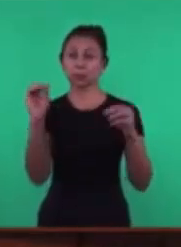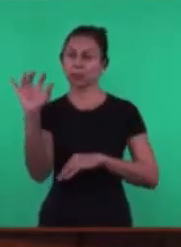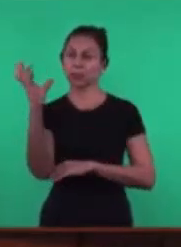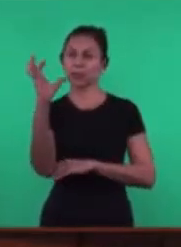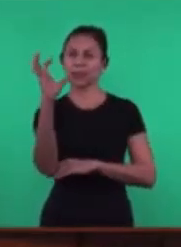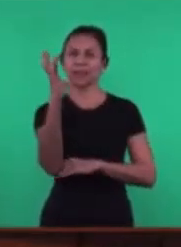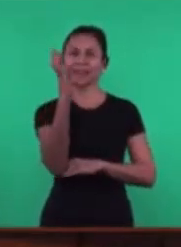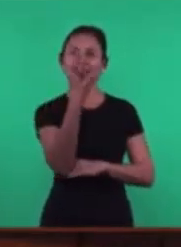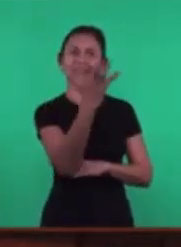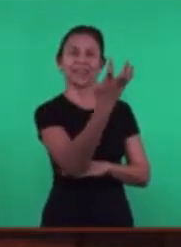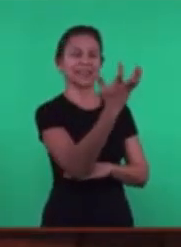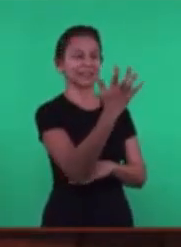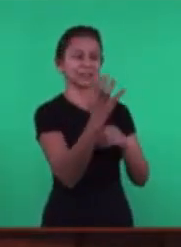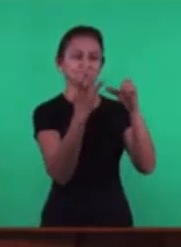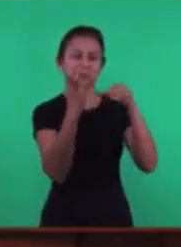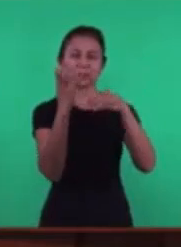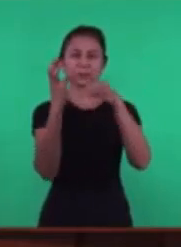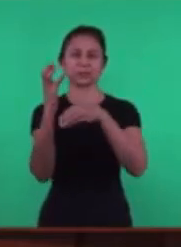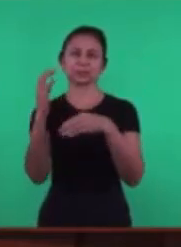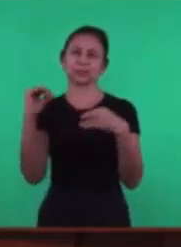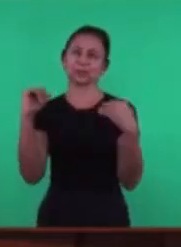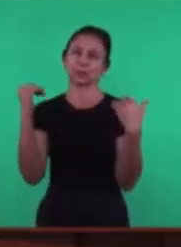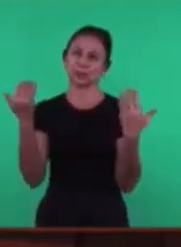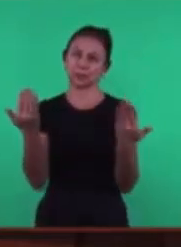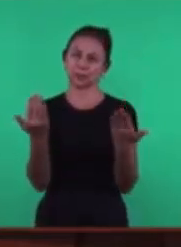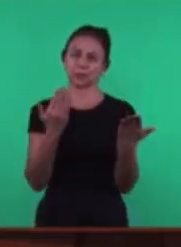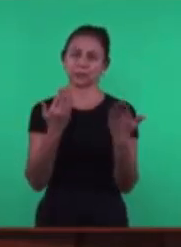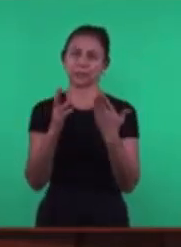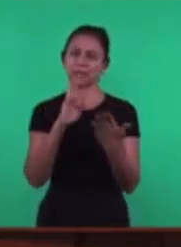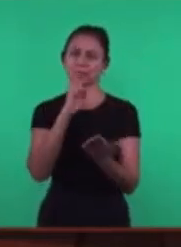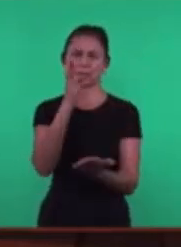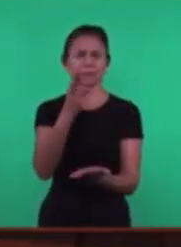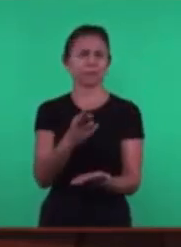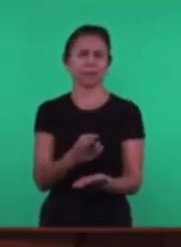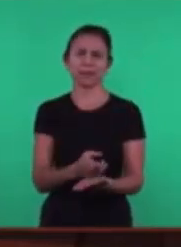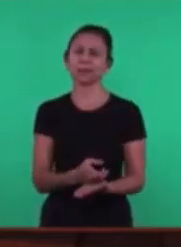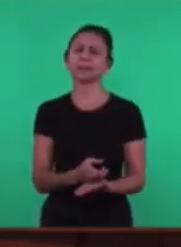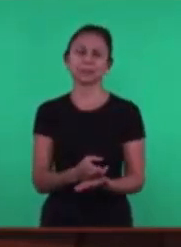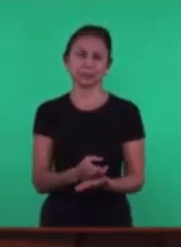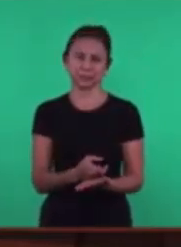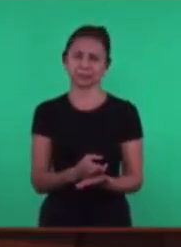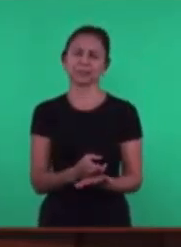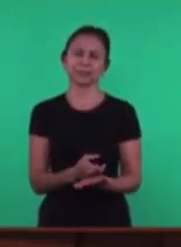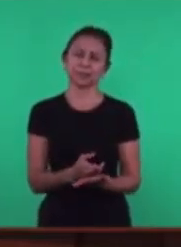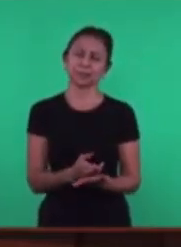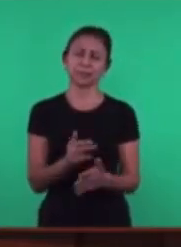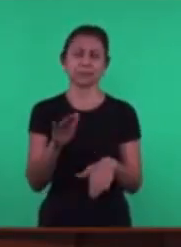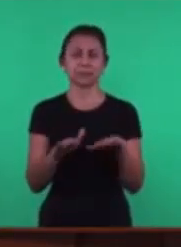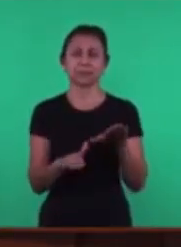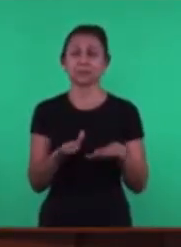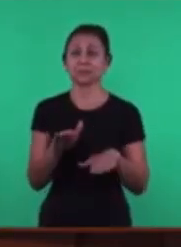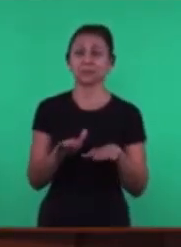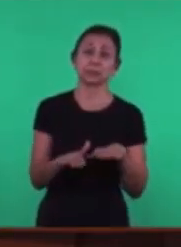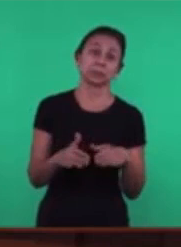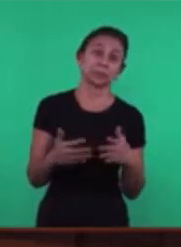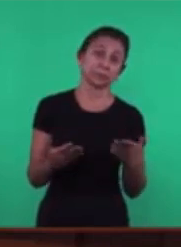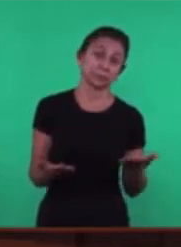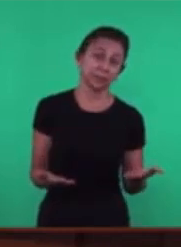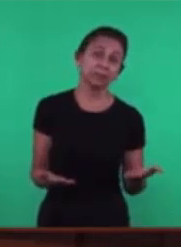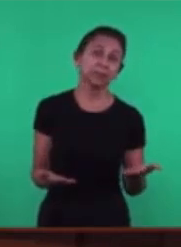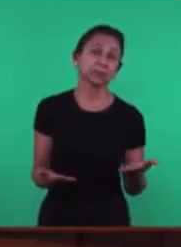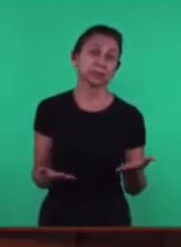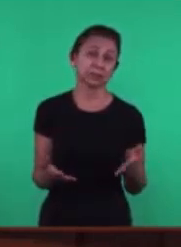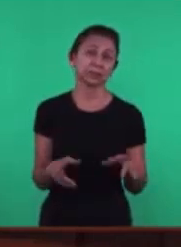Cada um de acordo É o que mostra O texto ali De acordo Com as condições Até que ela tem